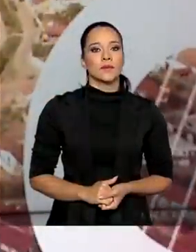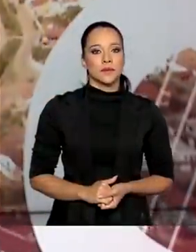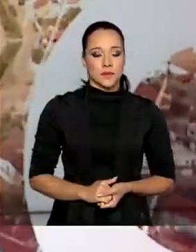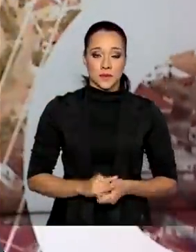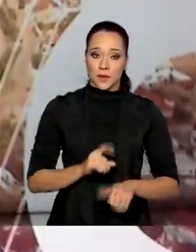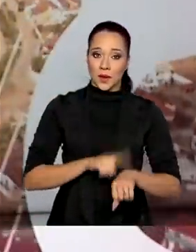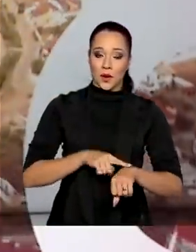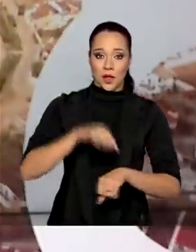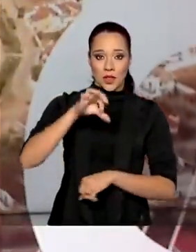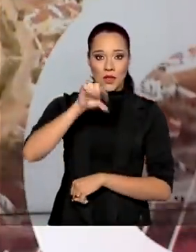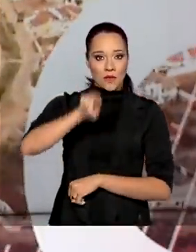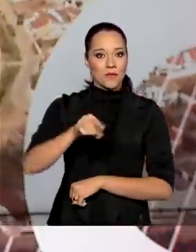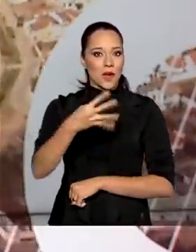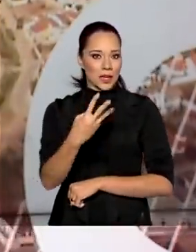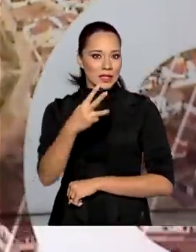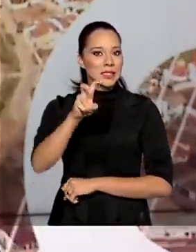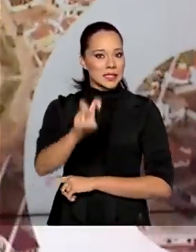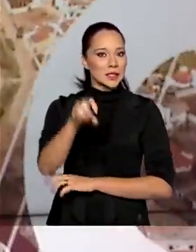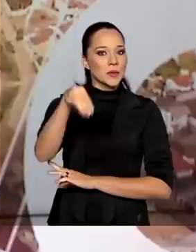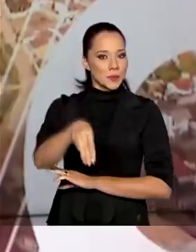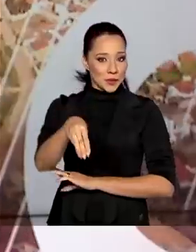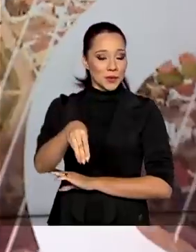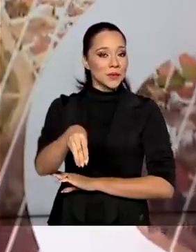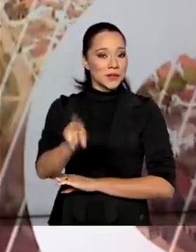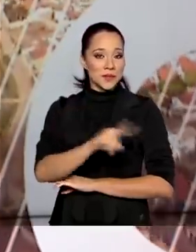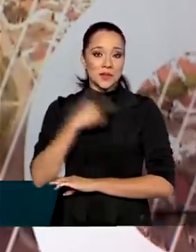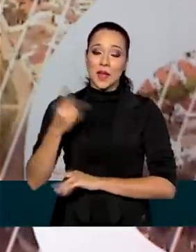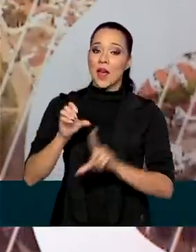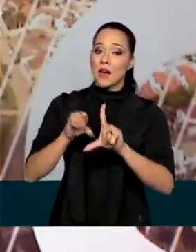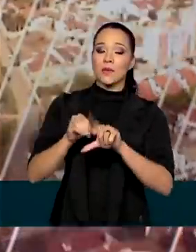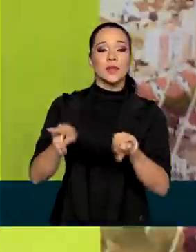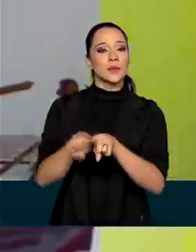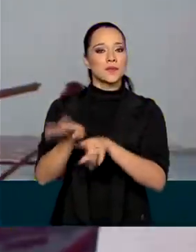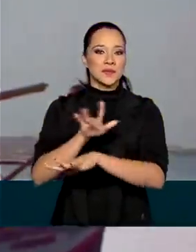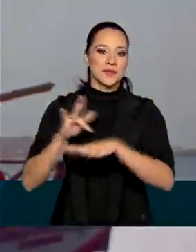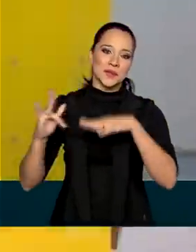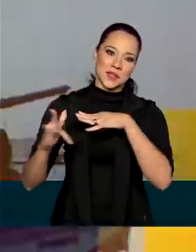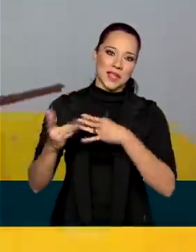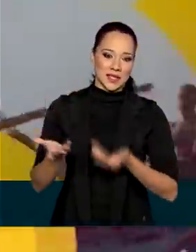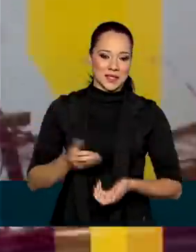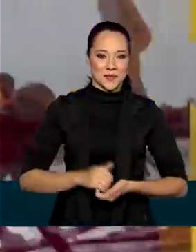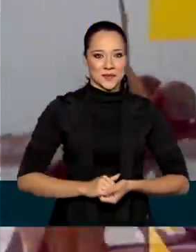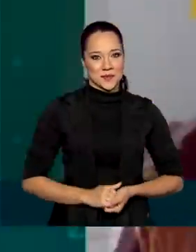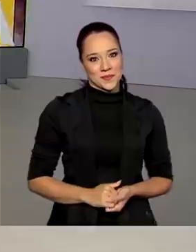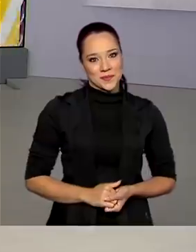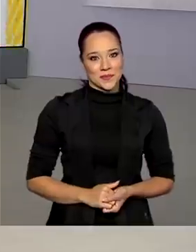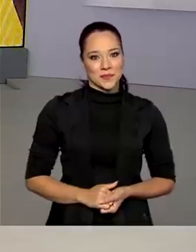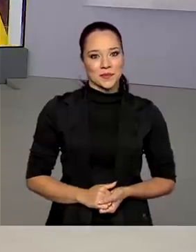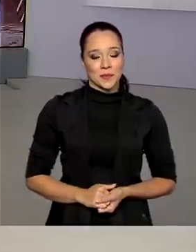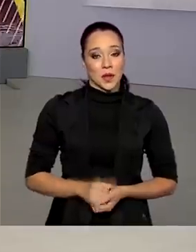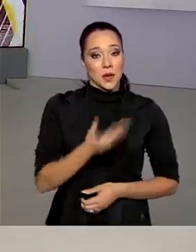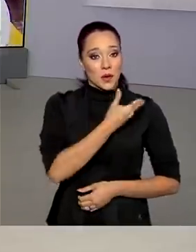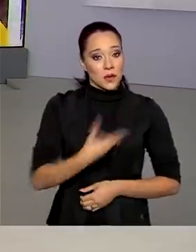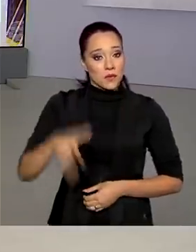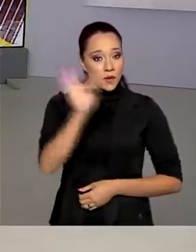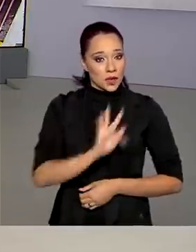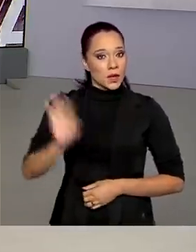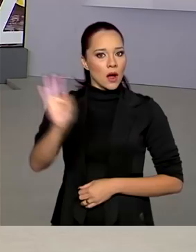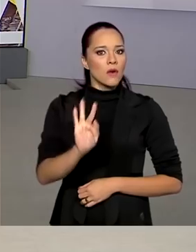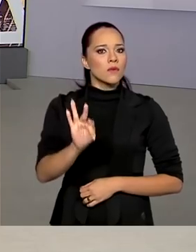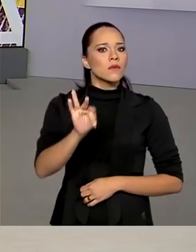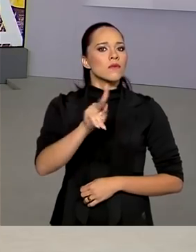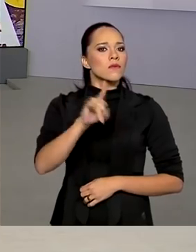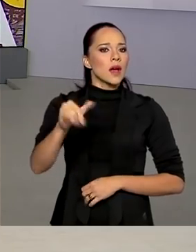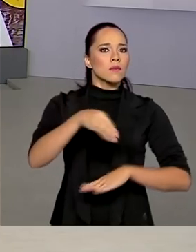São 9 horas e 45 minutos, nós estamos ao vivo também pelas redes sociais. O governo federal vai